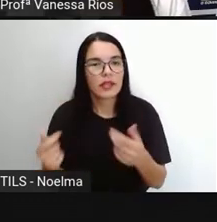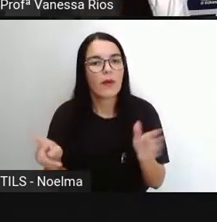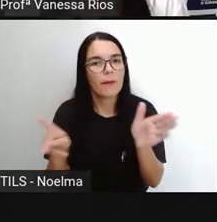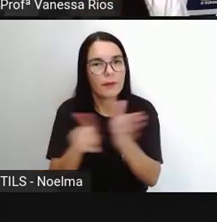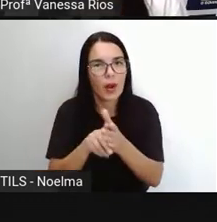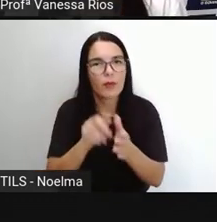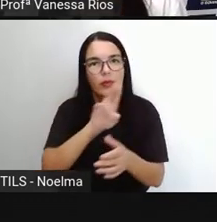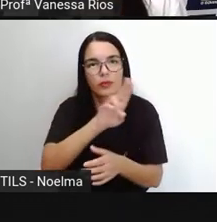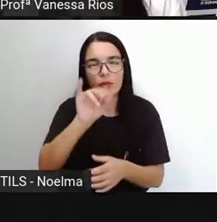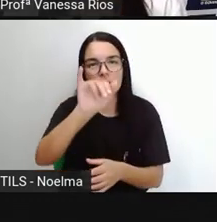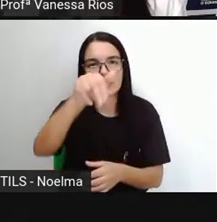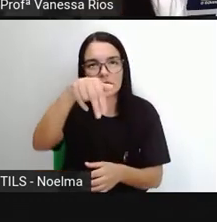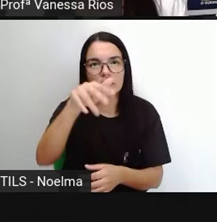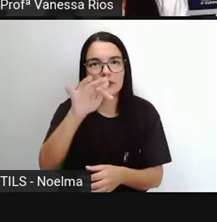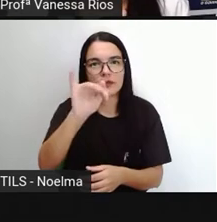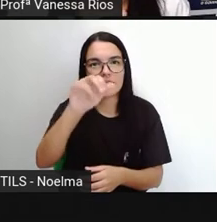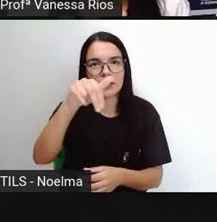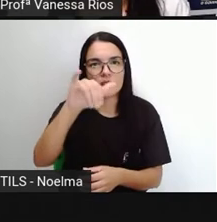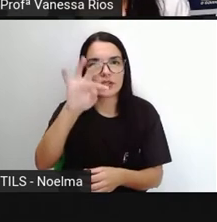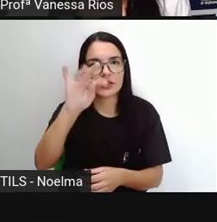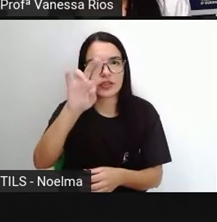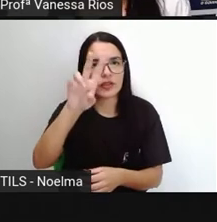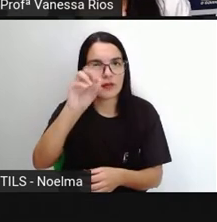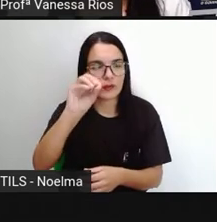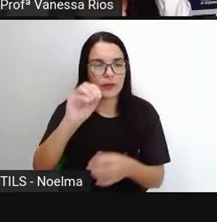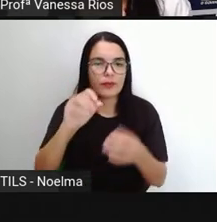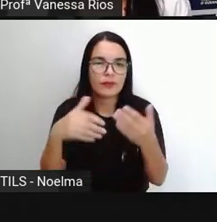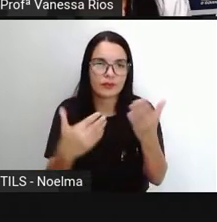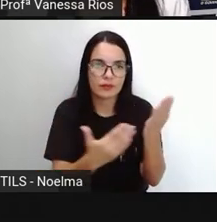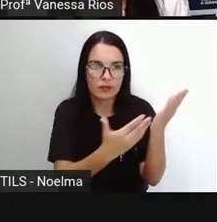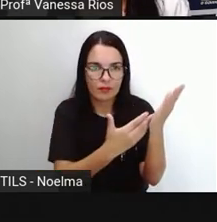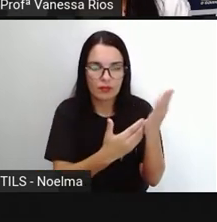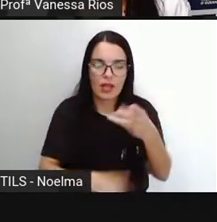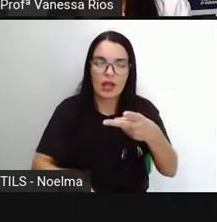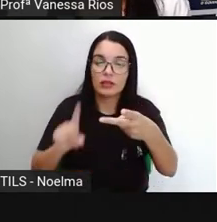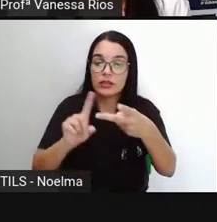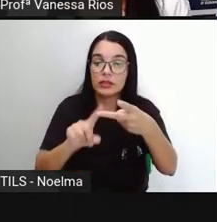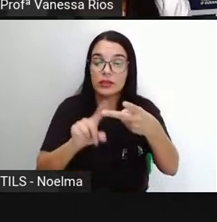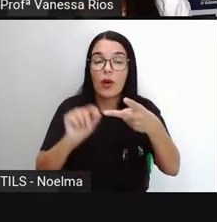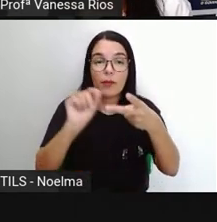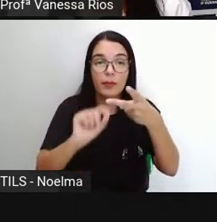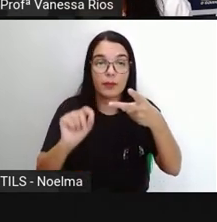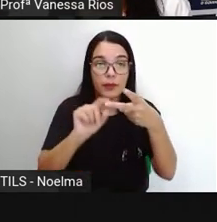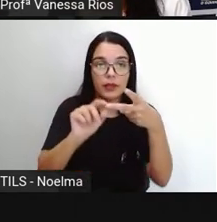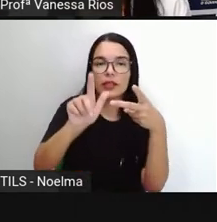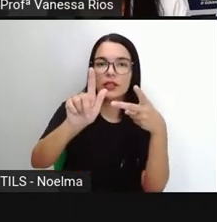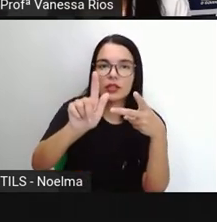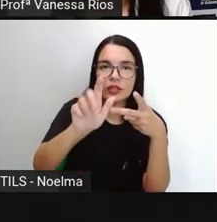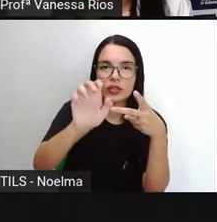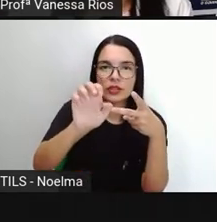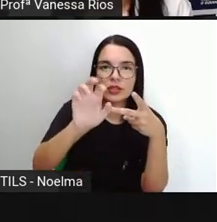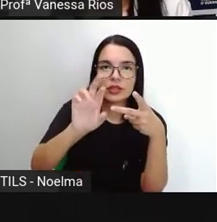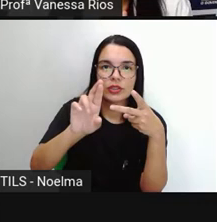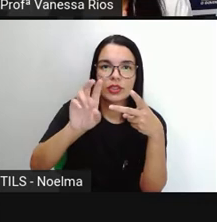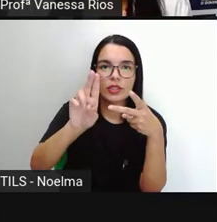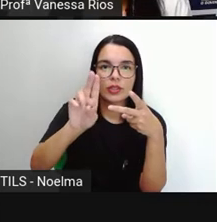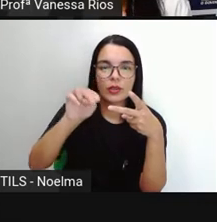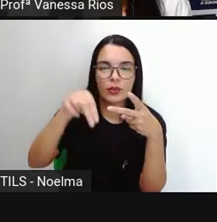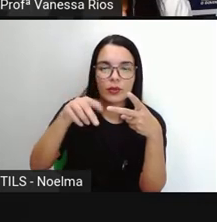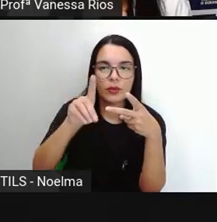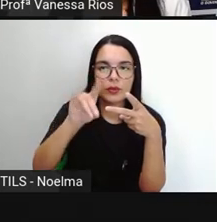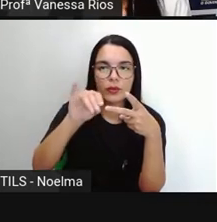está no infinitivo. Exemplo aí, cantar, vender, partir. No caso do